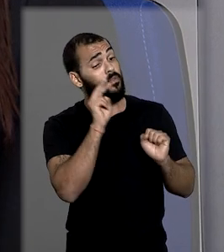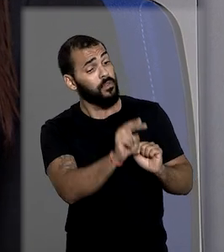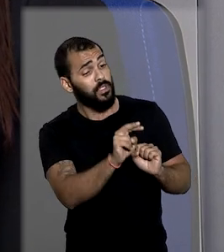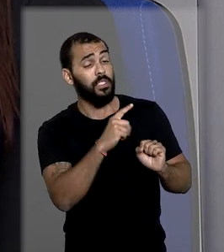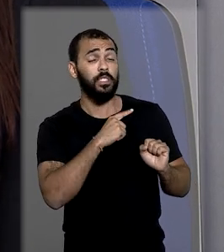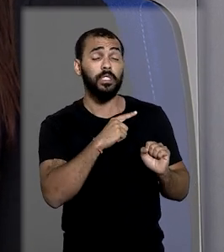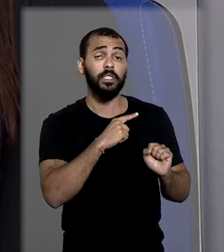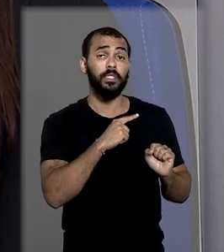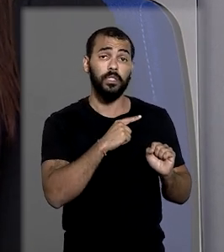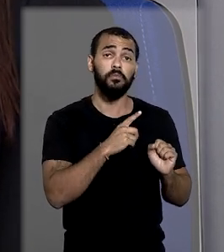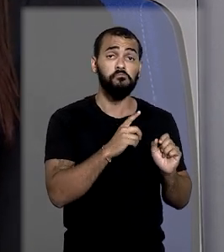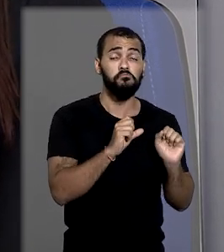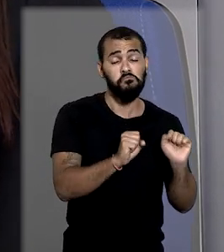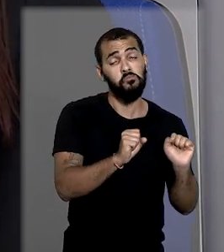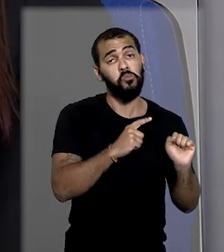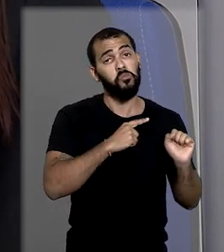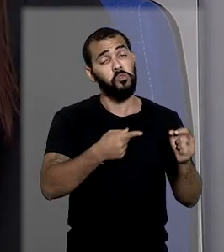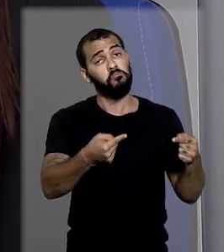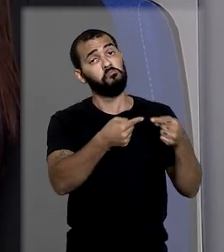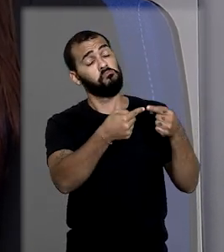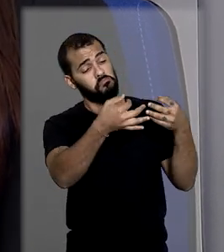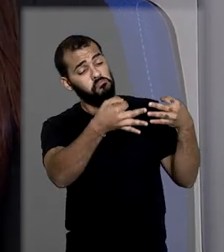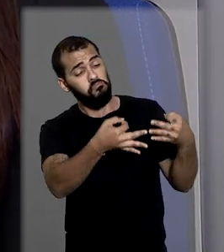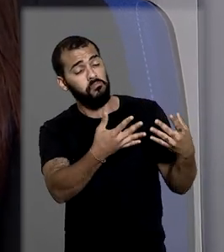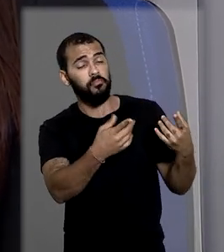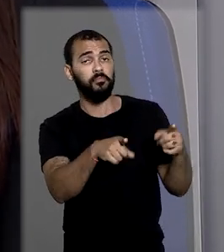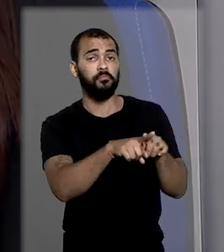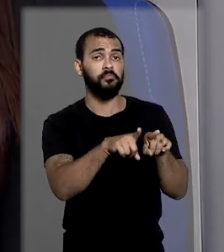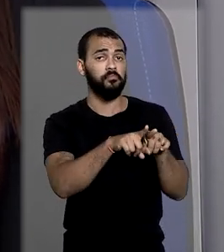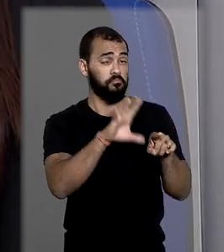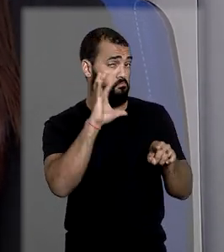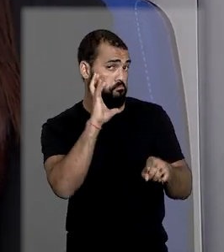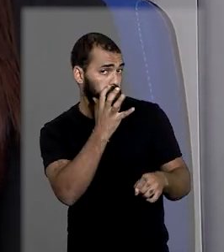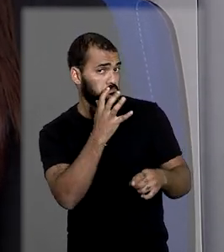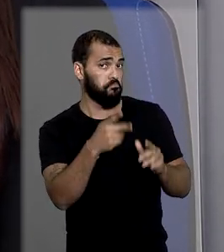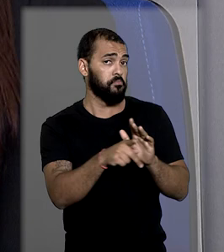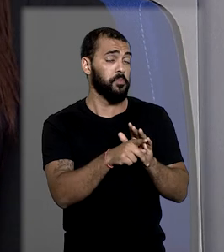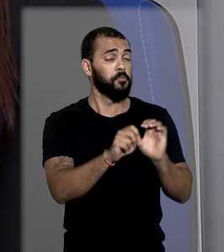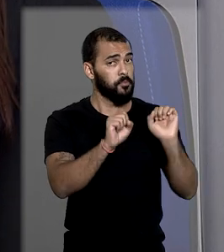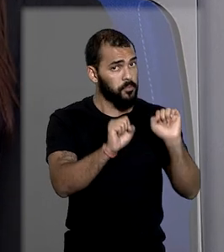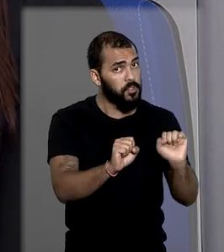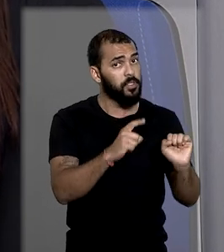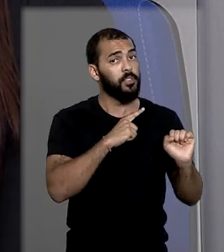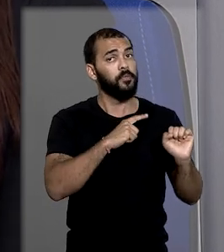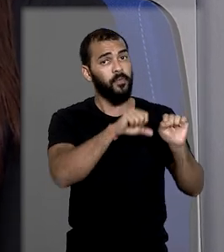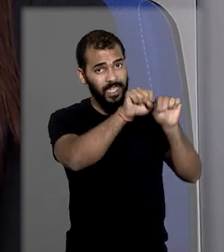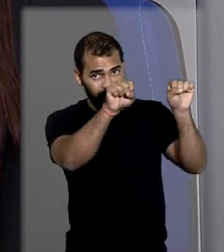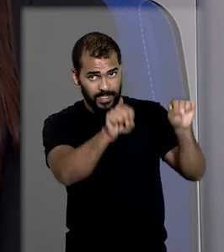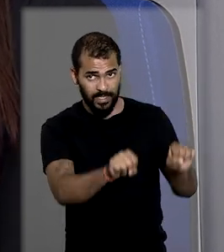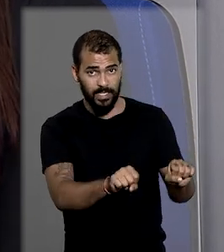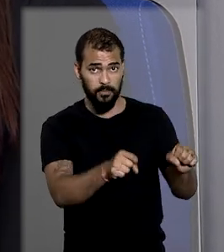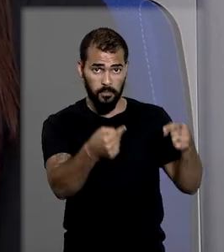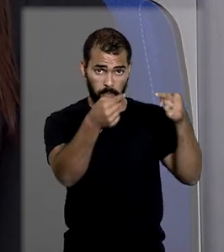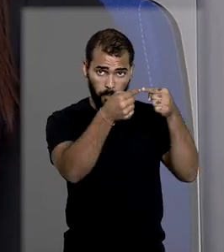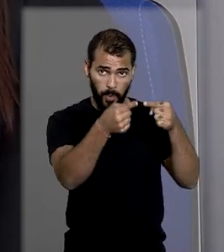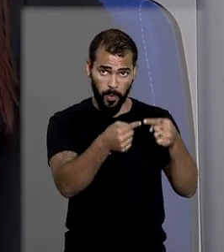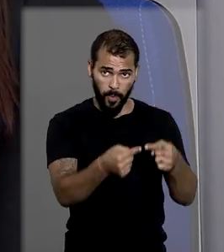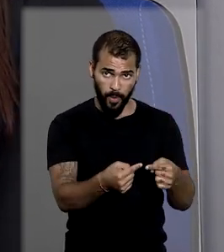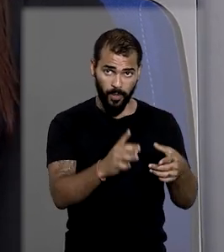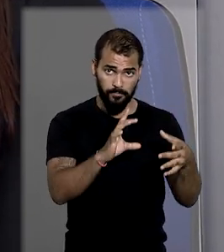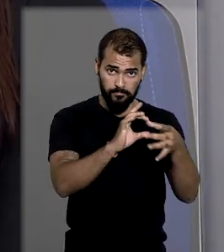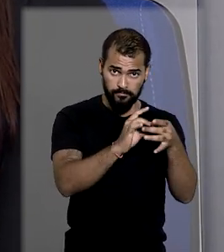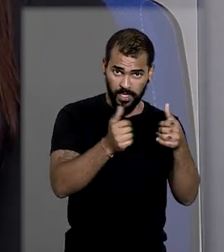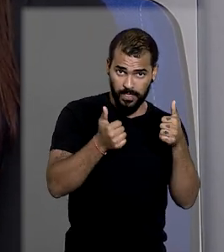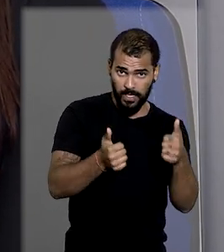convencimento da aplicação, de abraçar a sistemática, de que os